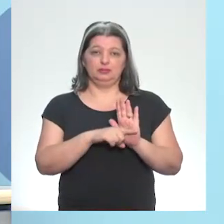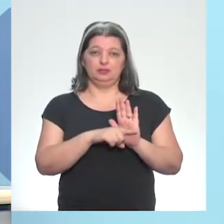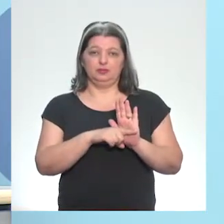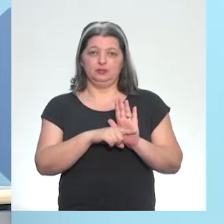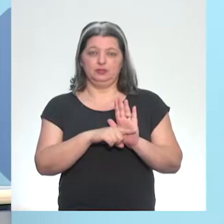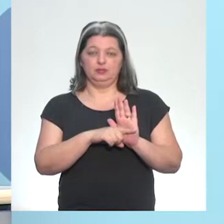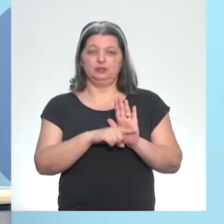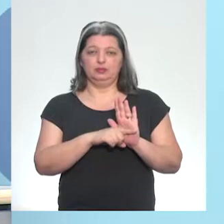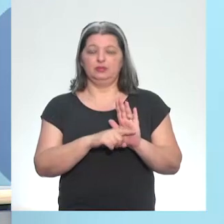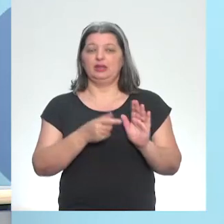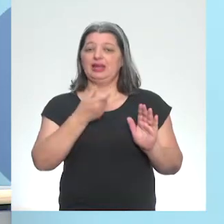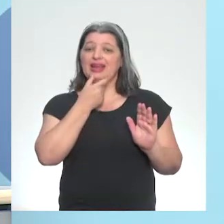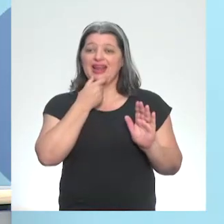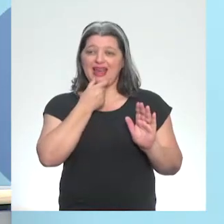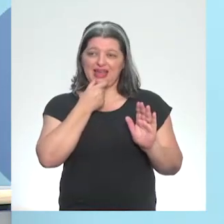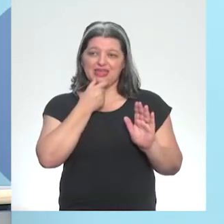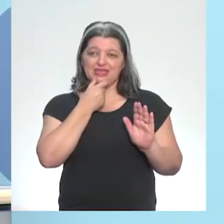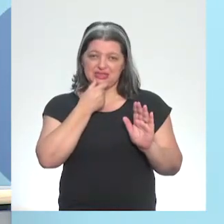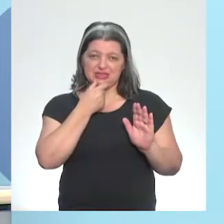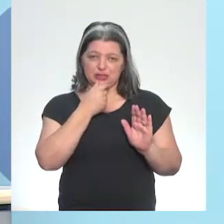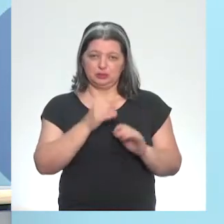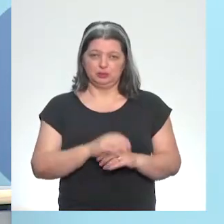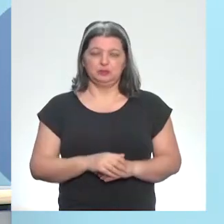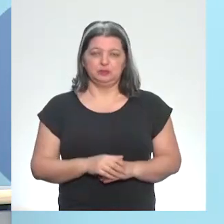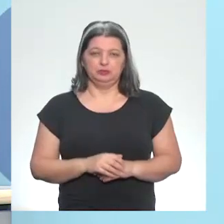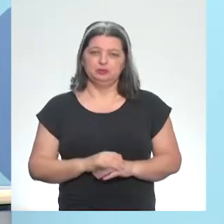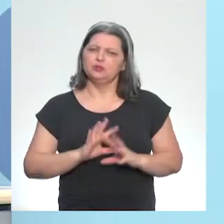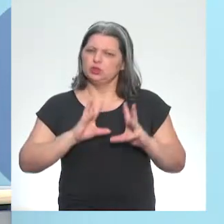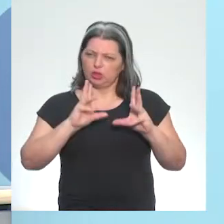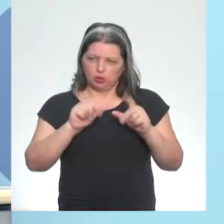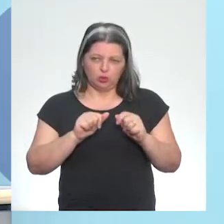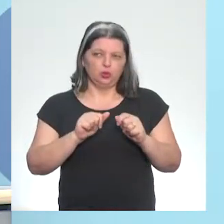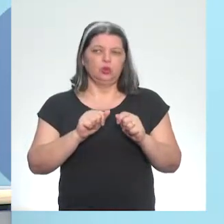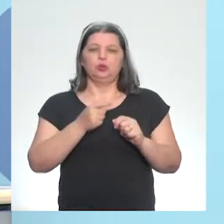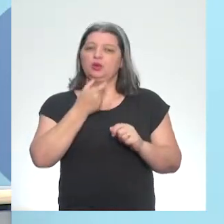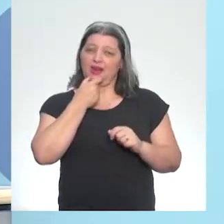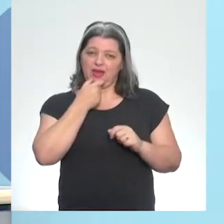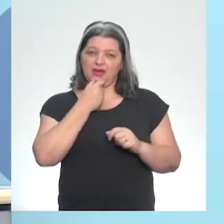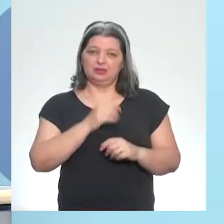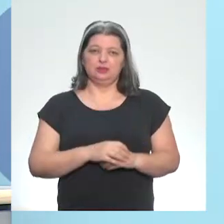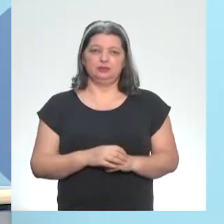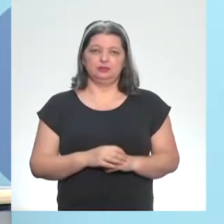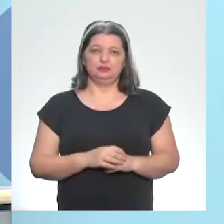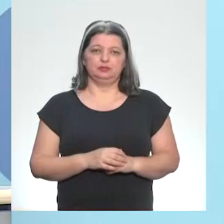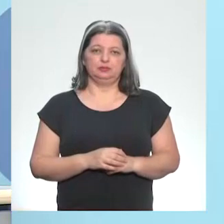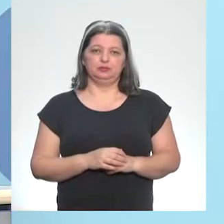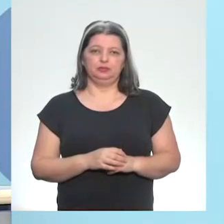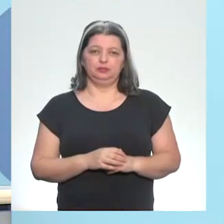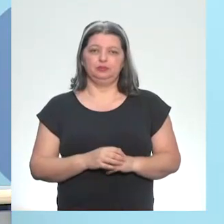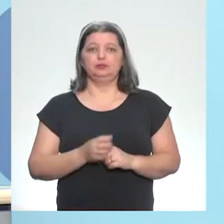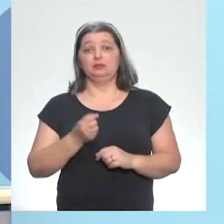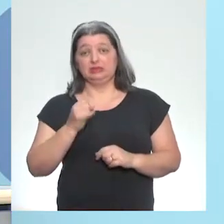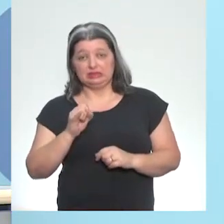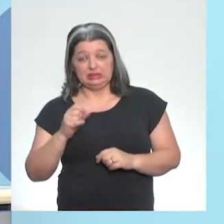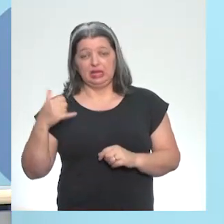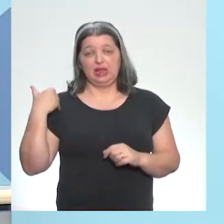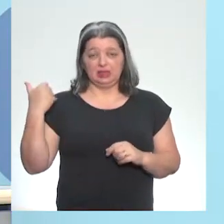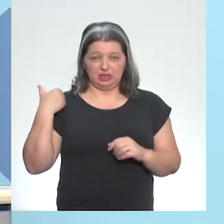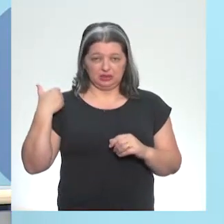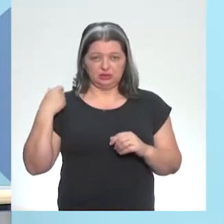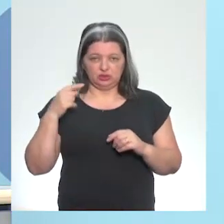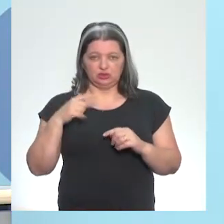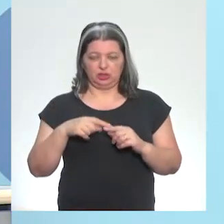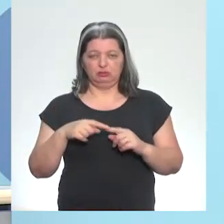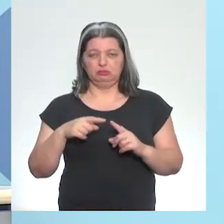os inglês aí da sua vida. Assista as aulas do João e do Ed. Porque está tudo em inglês. If, então, se a idade for, aí tem um